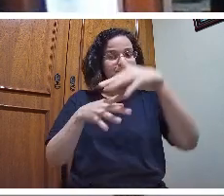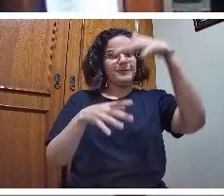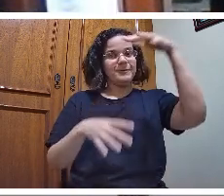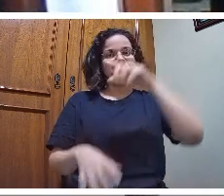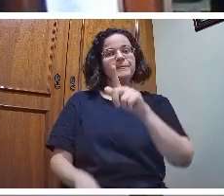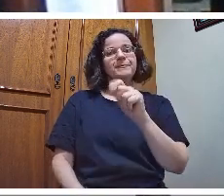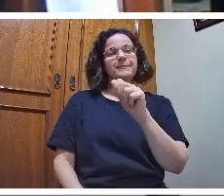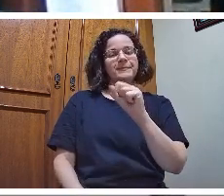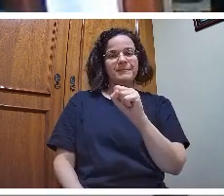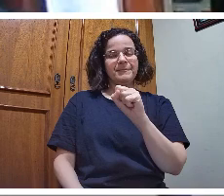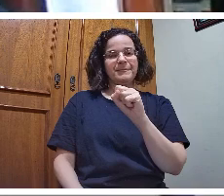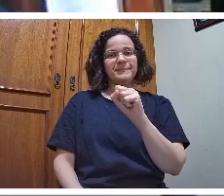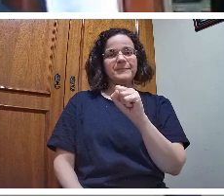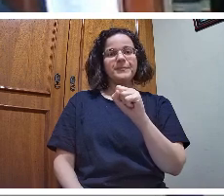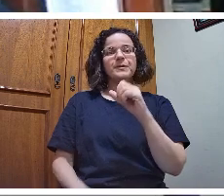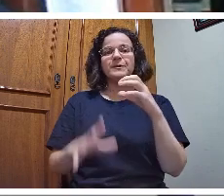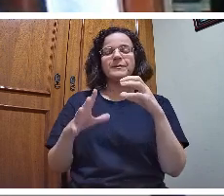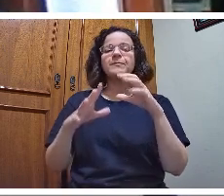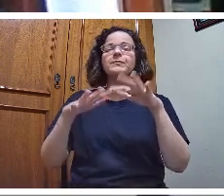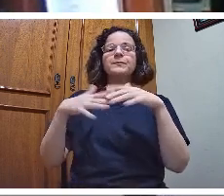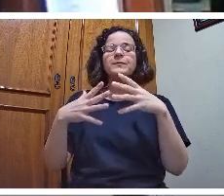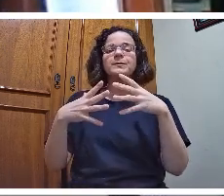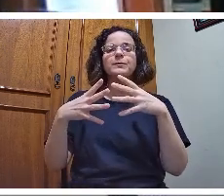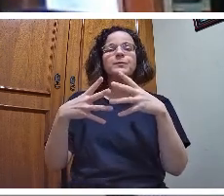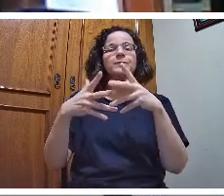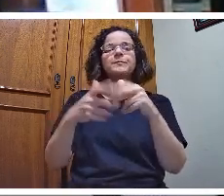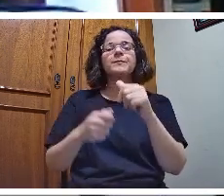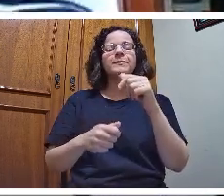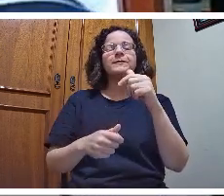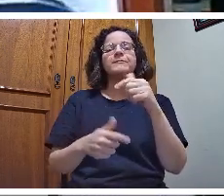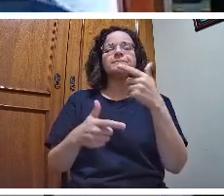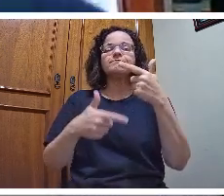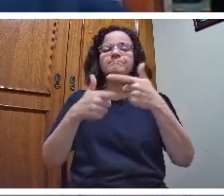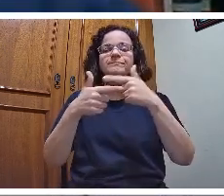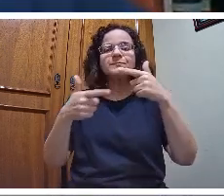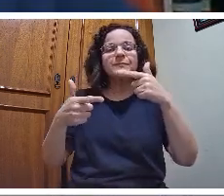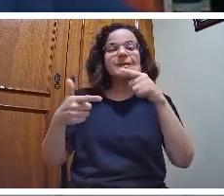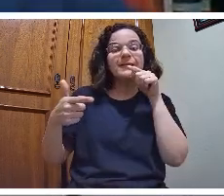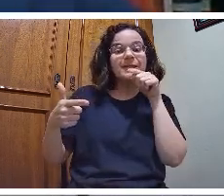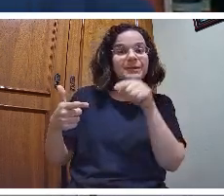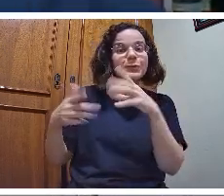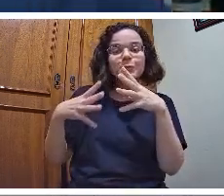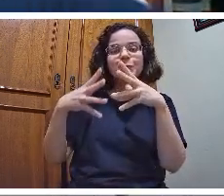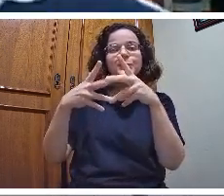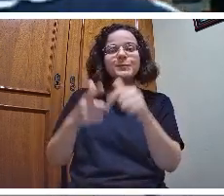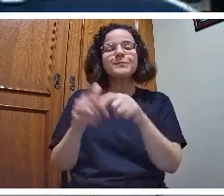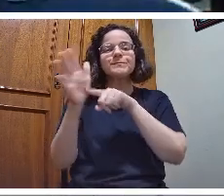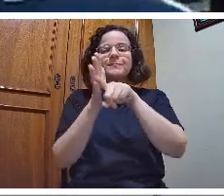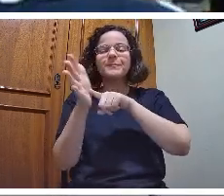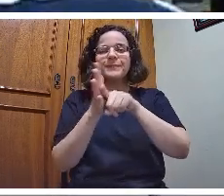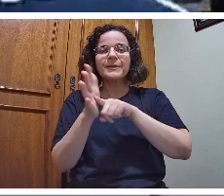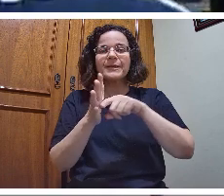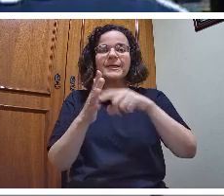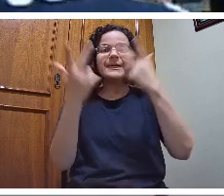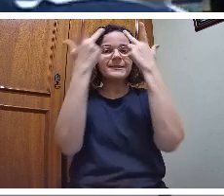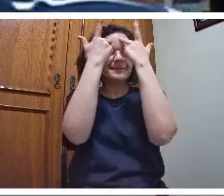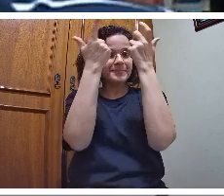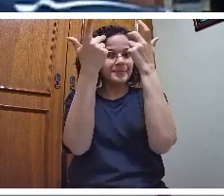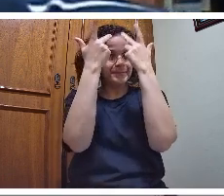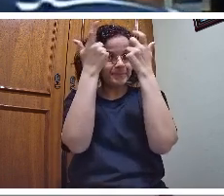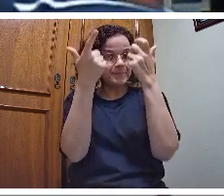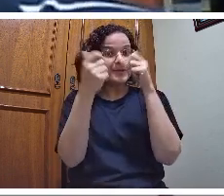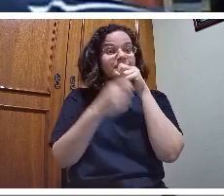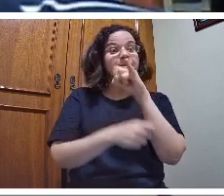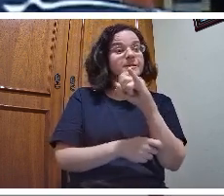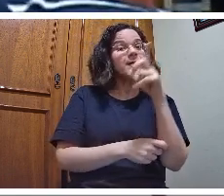científicas. Água mineral natural. Se eu disse que a água econômica, política,